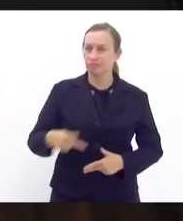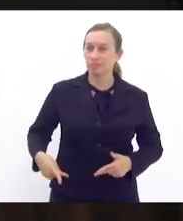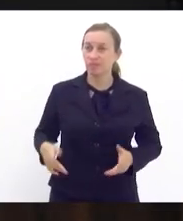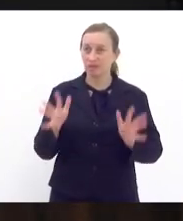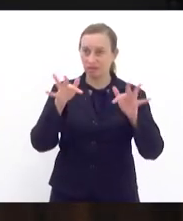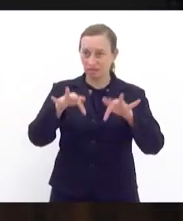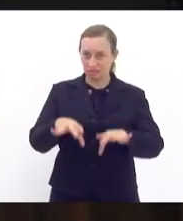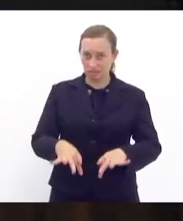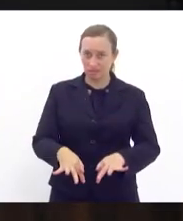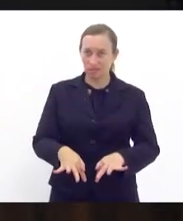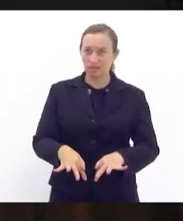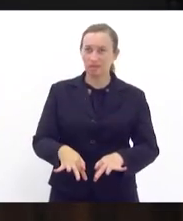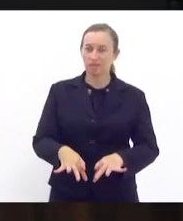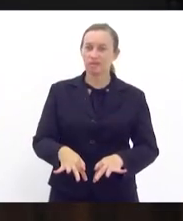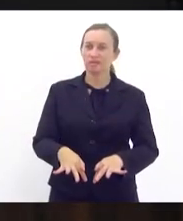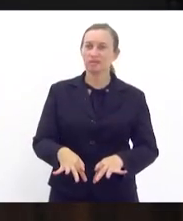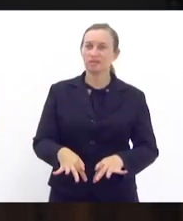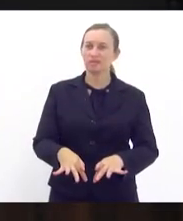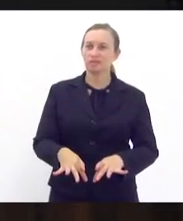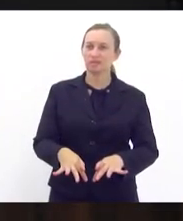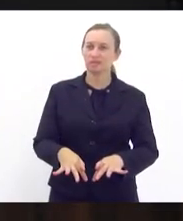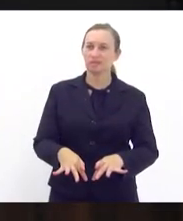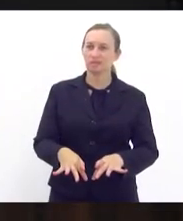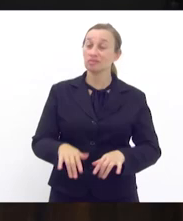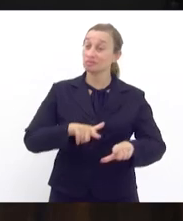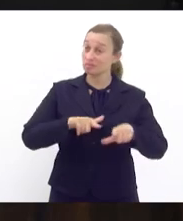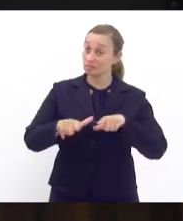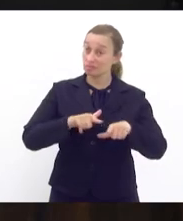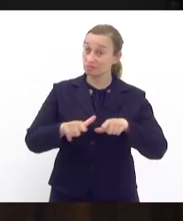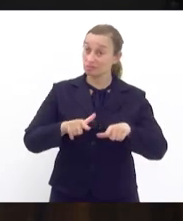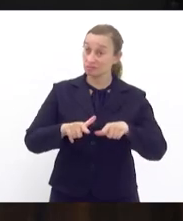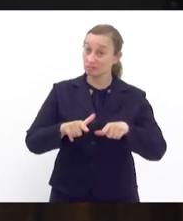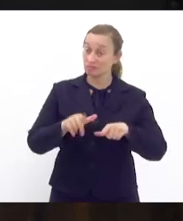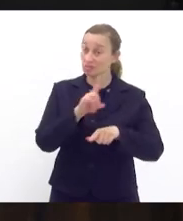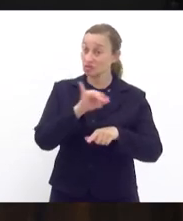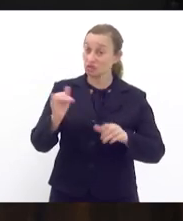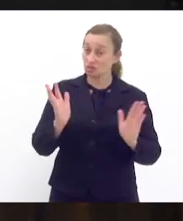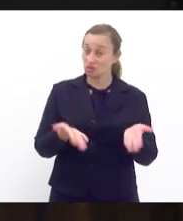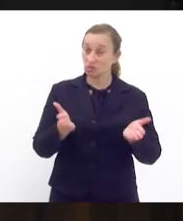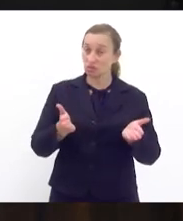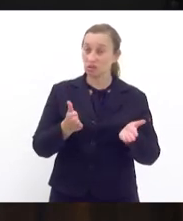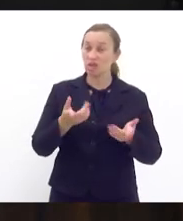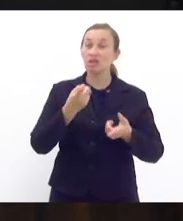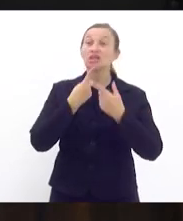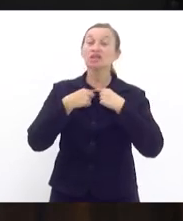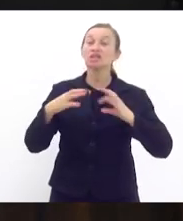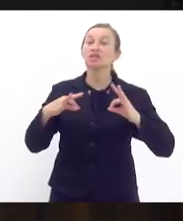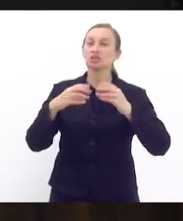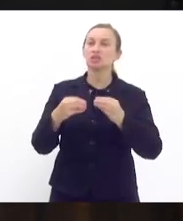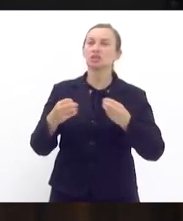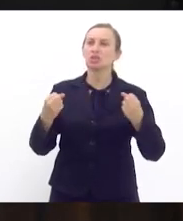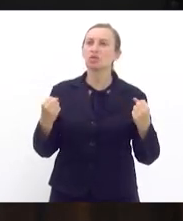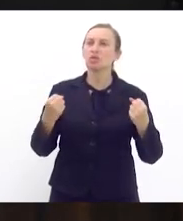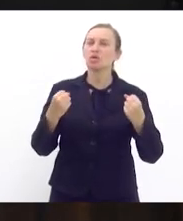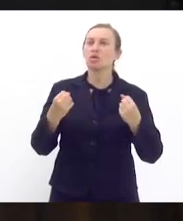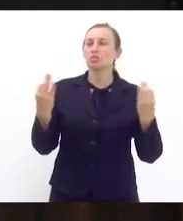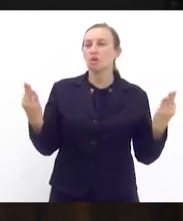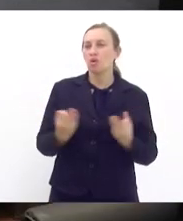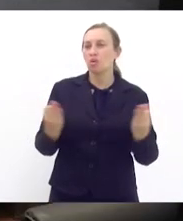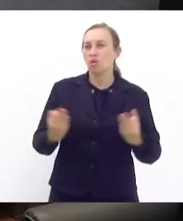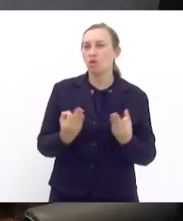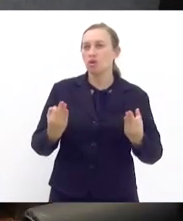declara encerrados os trabalhos dessa sessão desejando a todos um ótimo descanso e